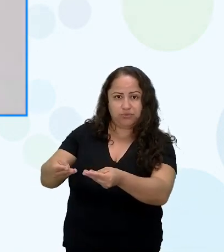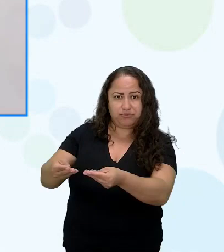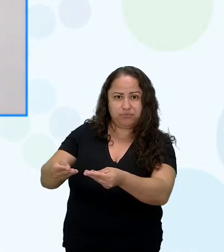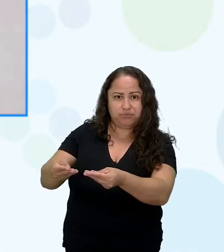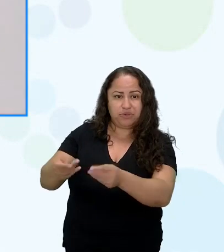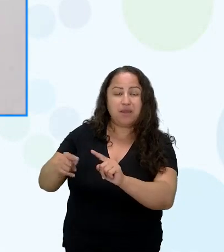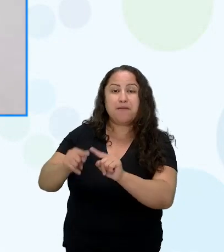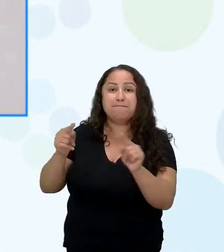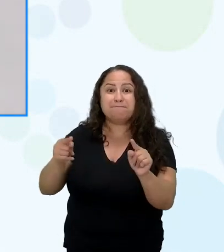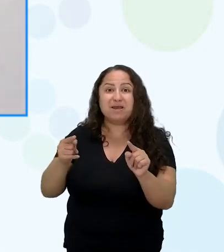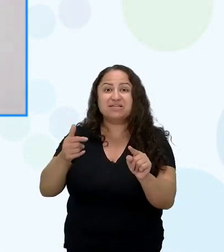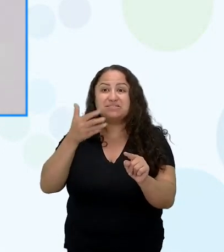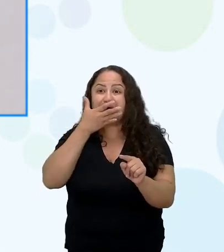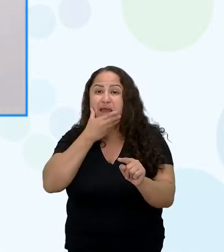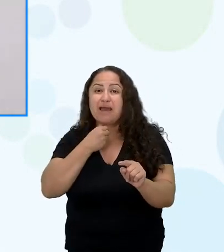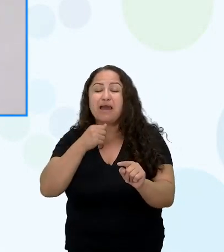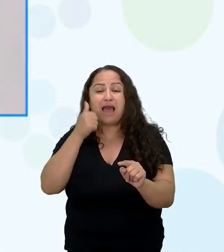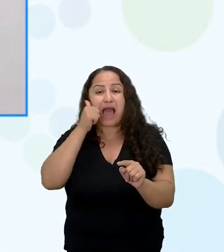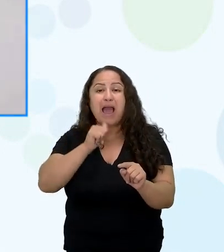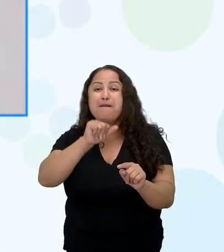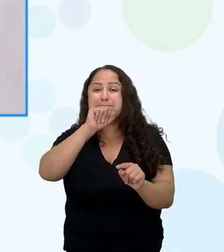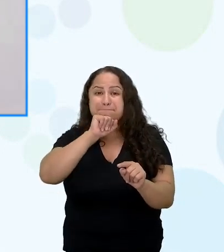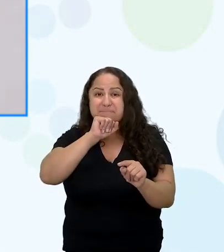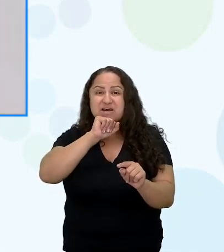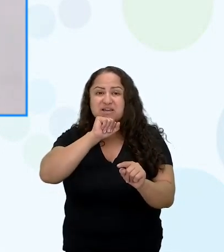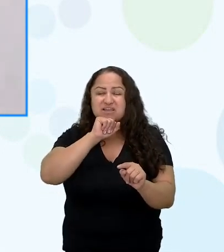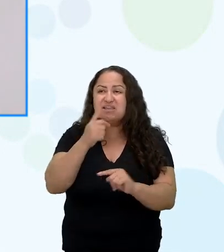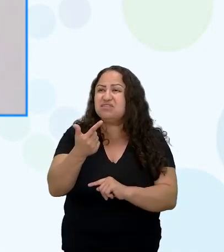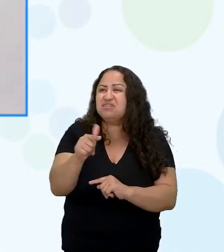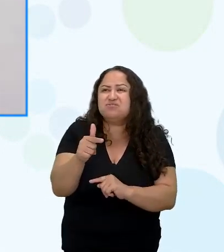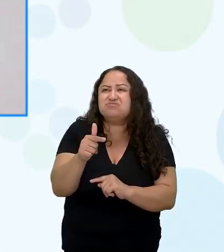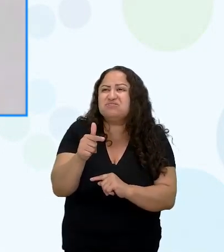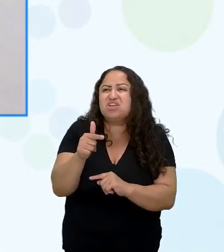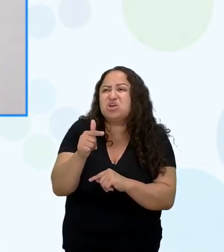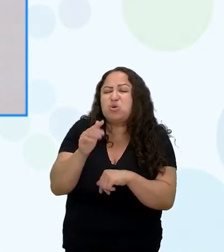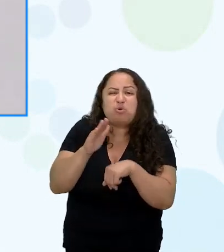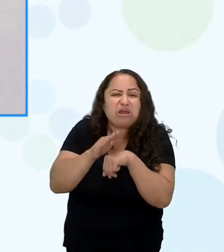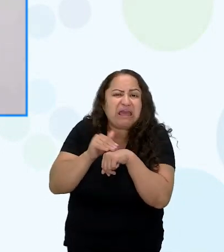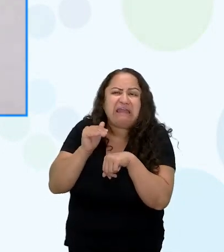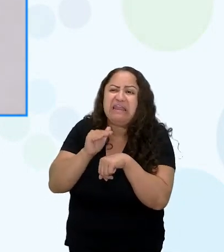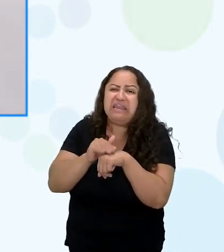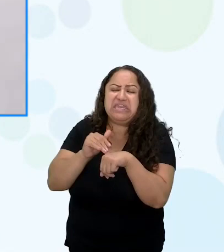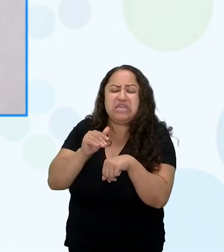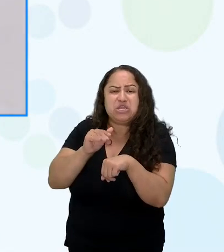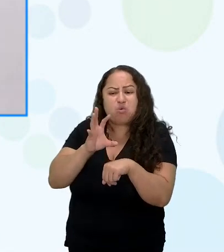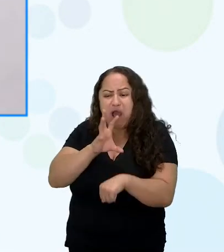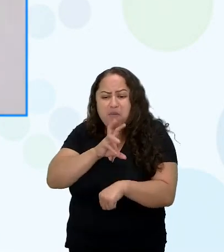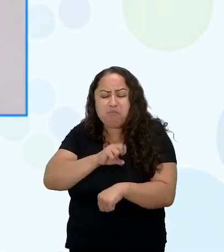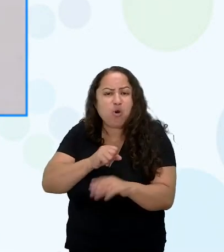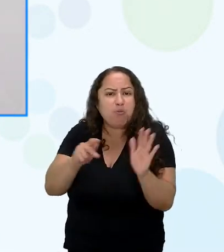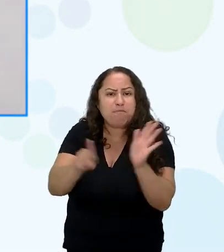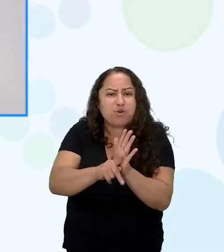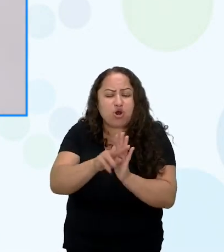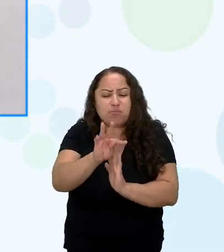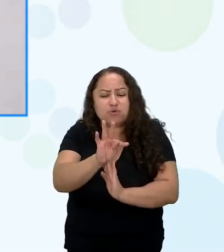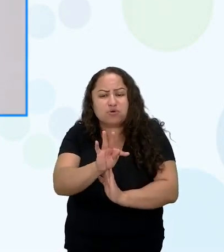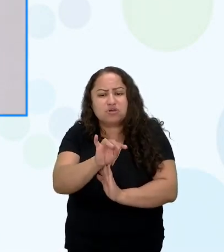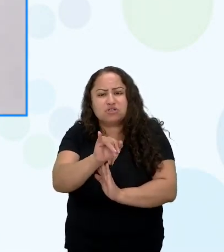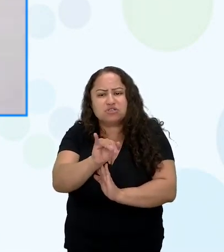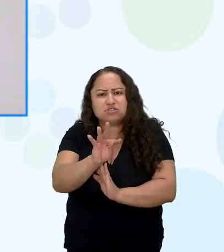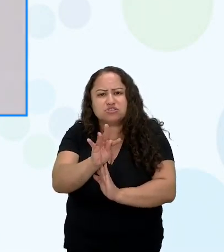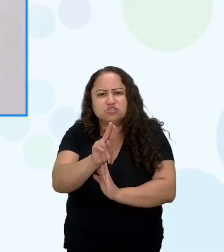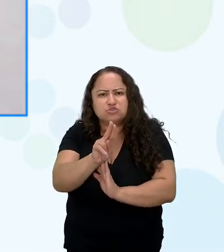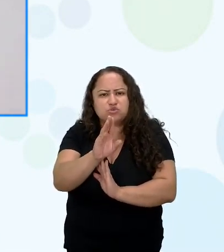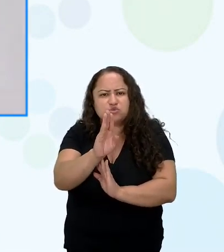a mãe ela não tinha assim um afeto um amor com a tituba ela não conseguia por conta desse